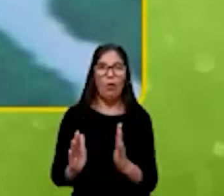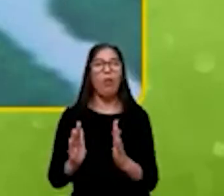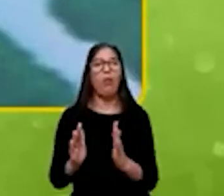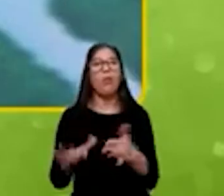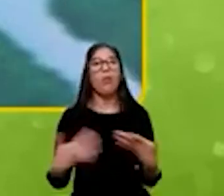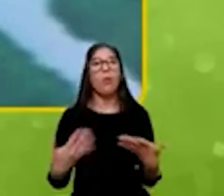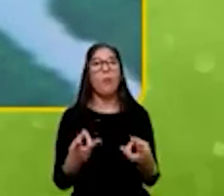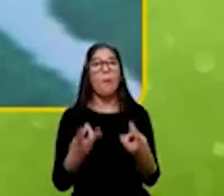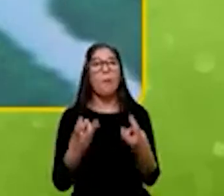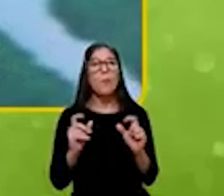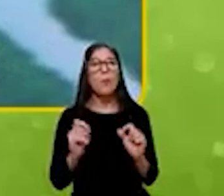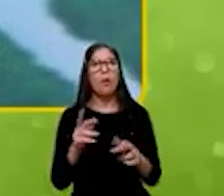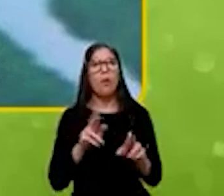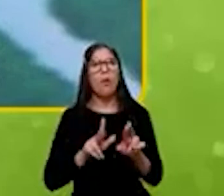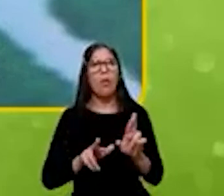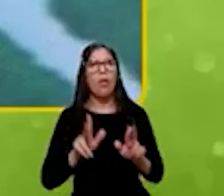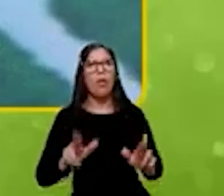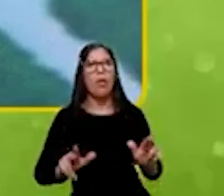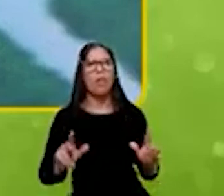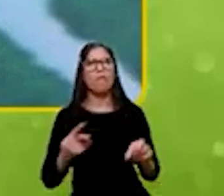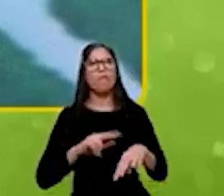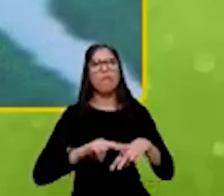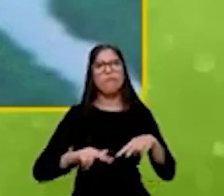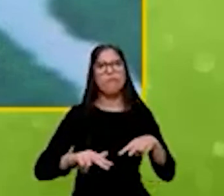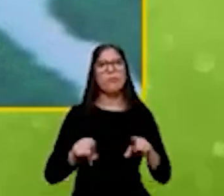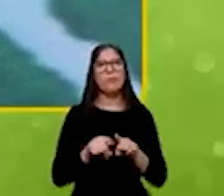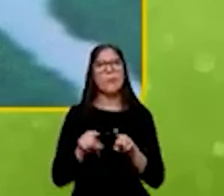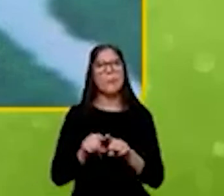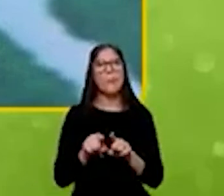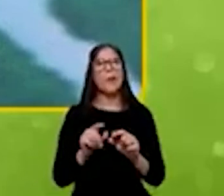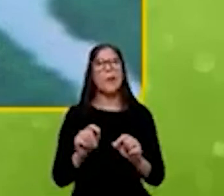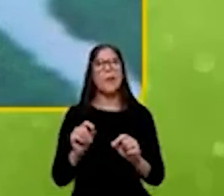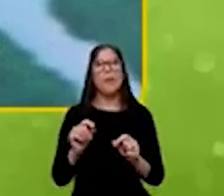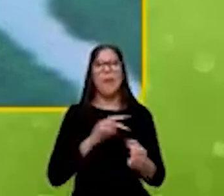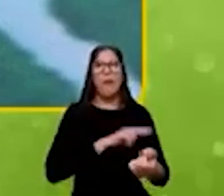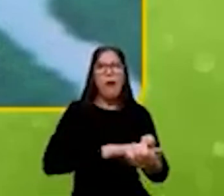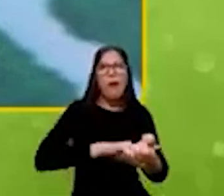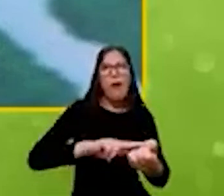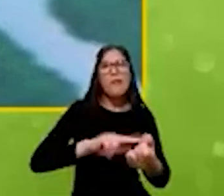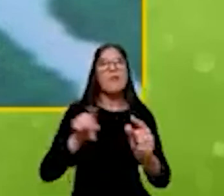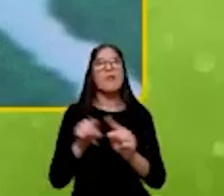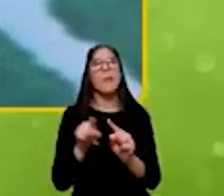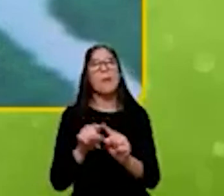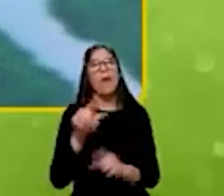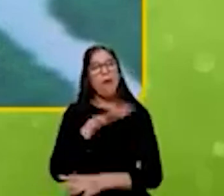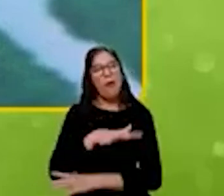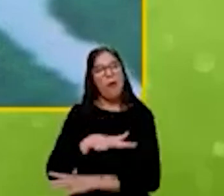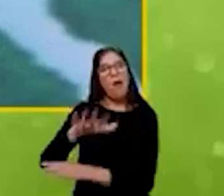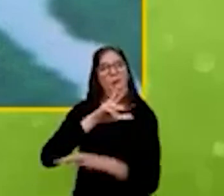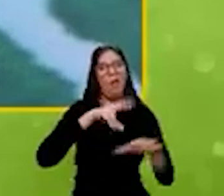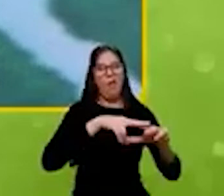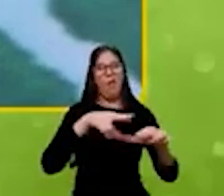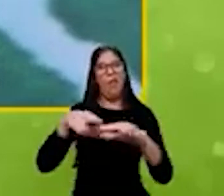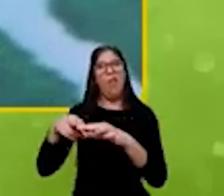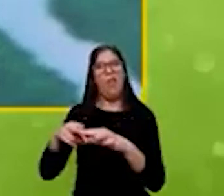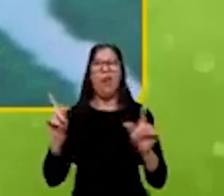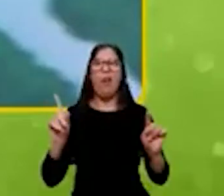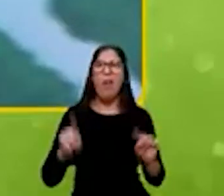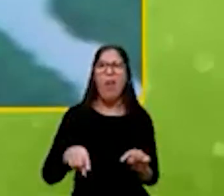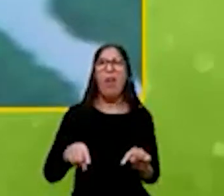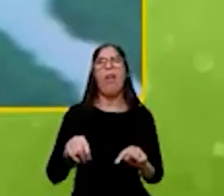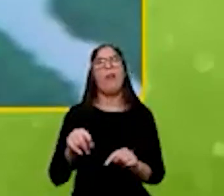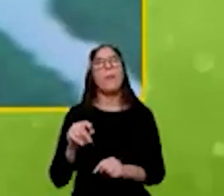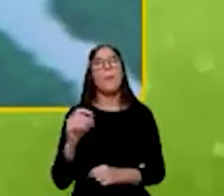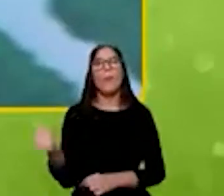diversidade tanto de gênero a diversidade de raça e a diversidade geográfica é uma é uma presença constante